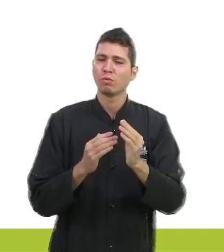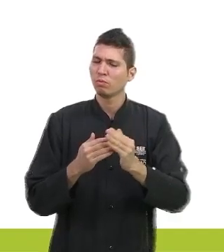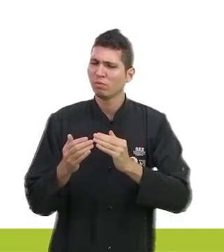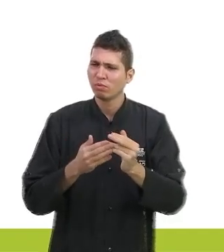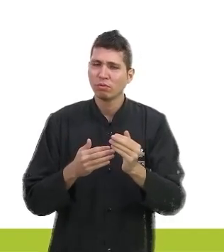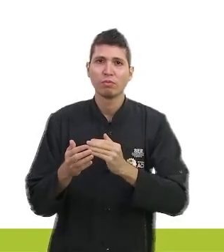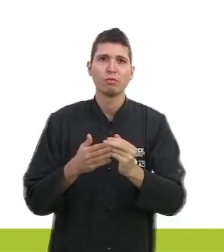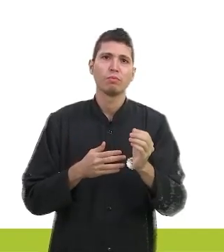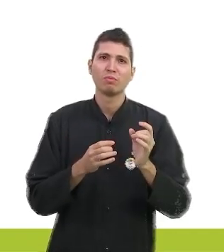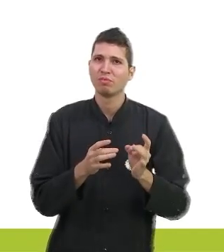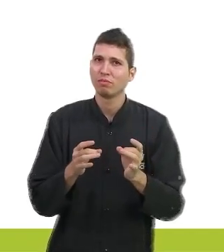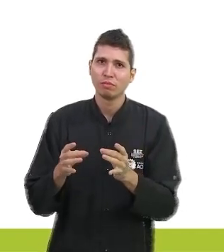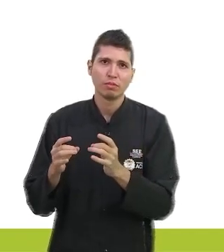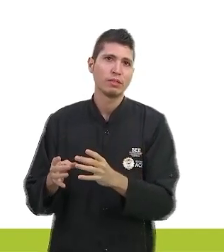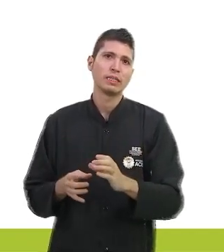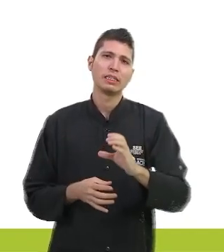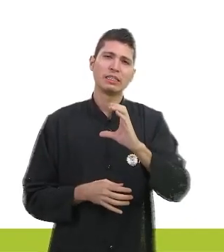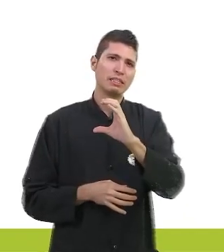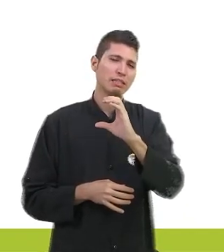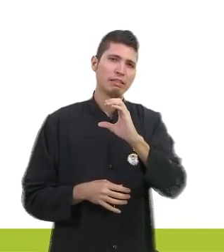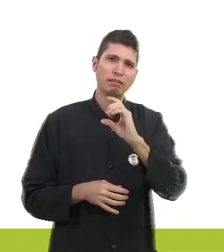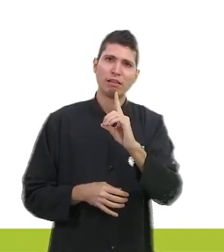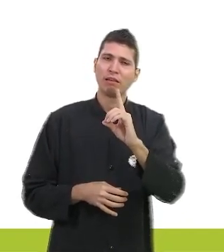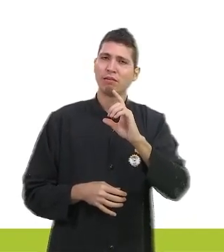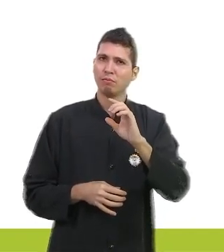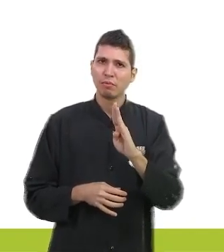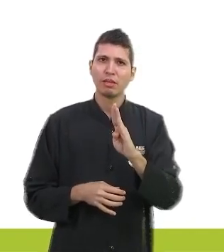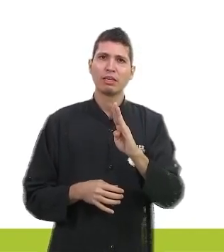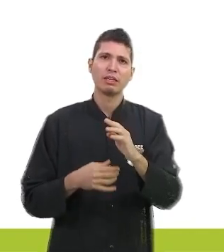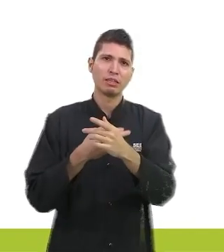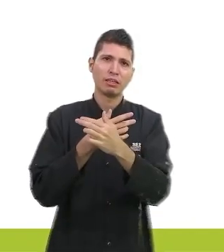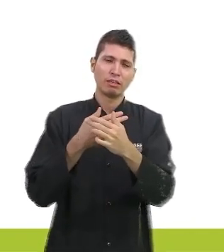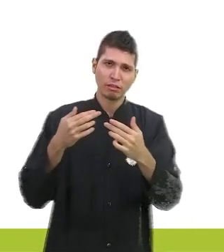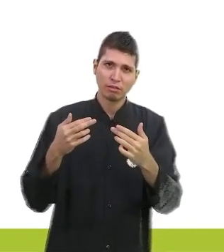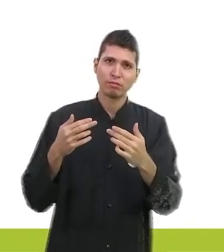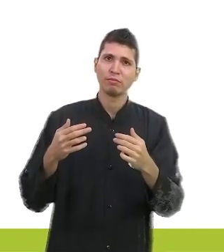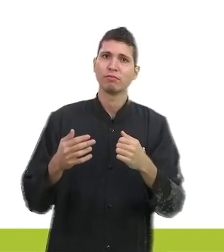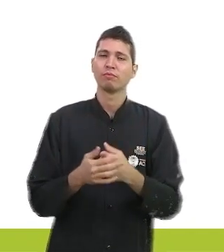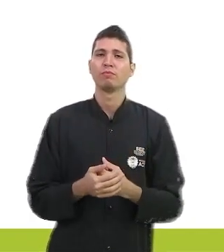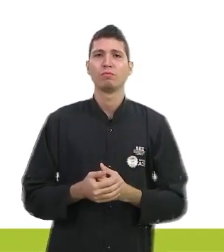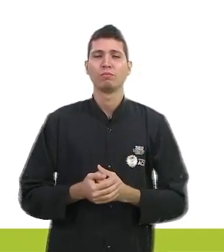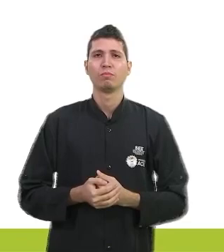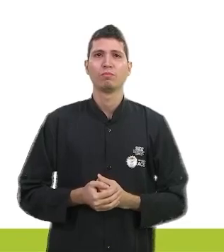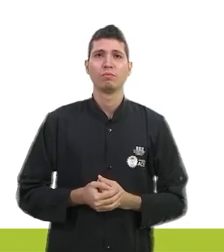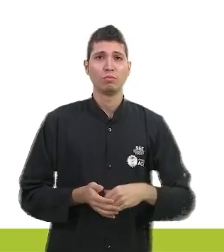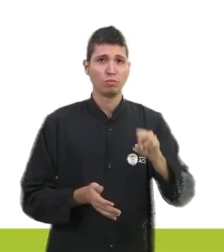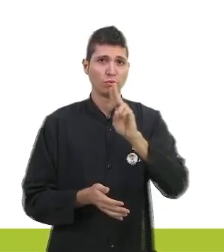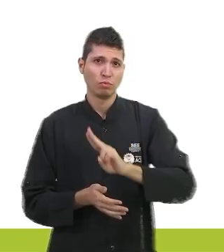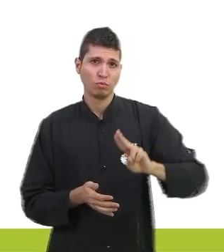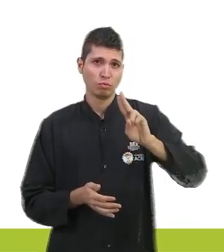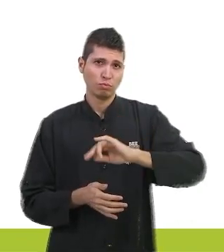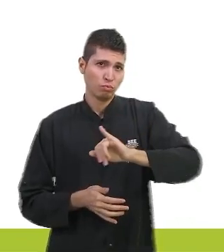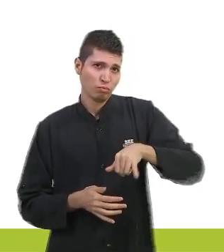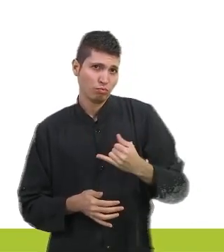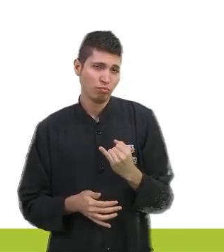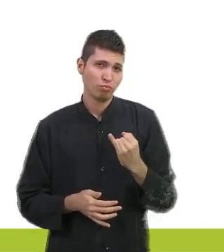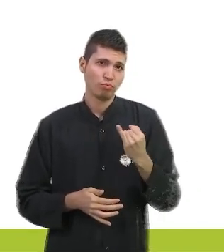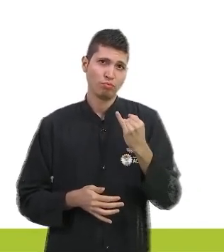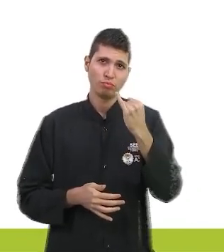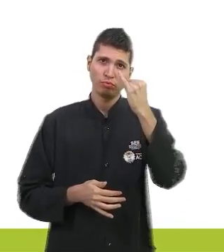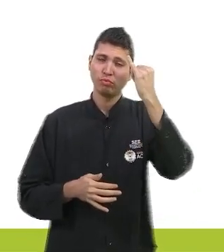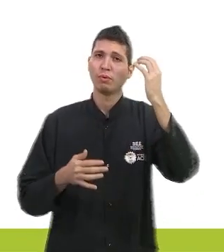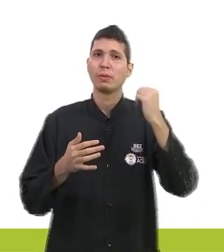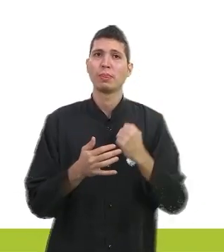poupança, CDBs, LCIs, LCAs e o Tesouro Direto, usam os juros compostos para